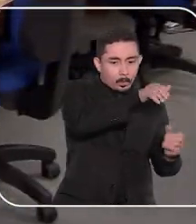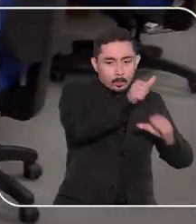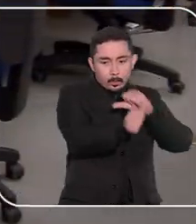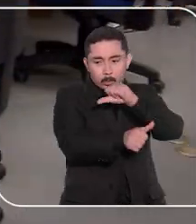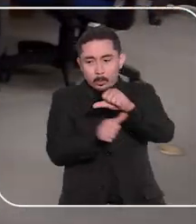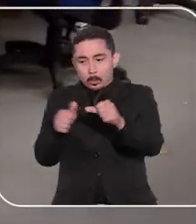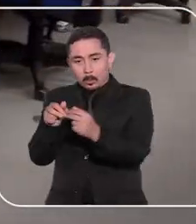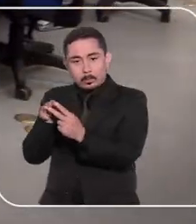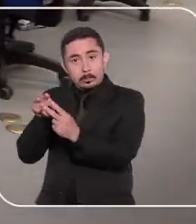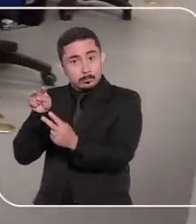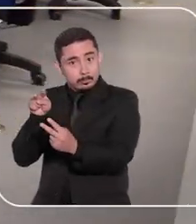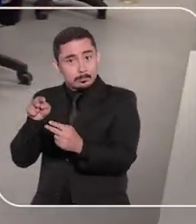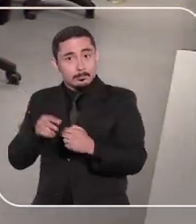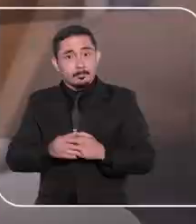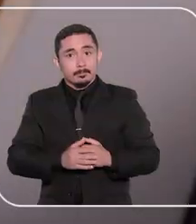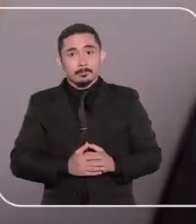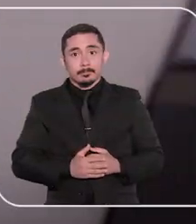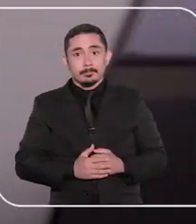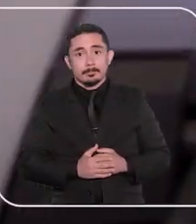digital.